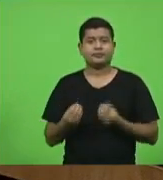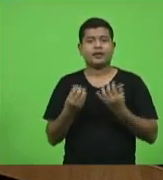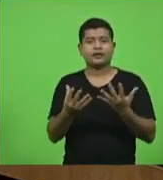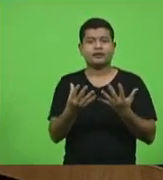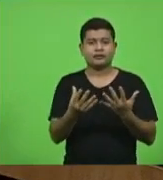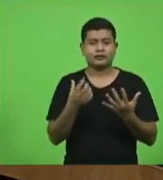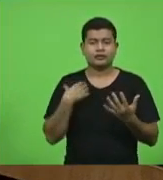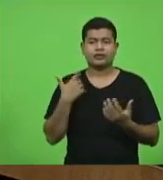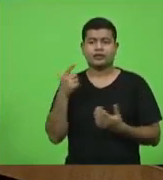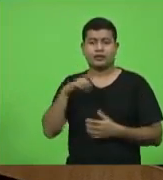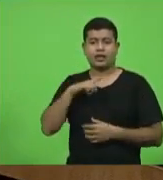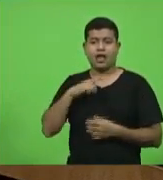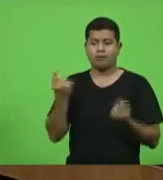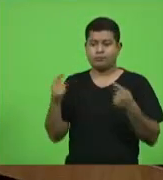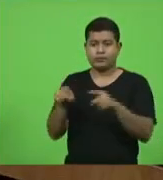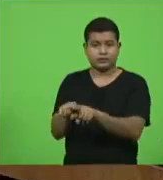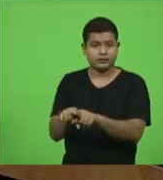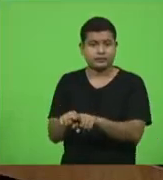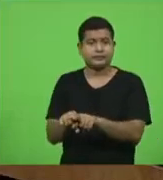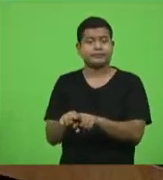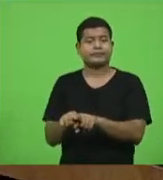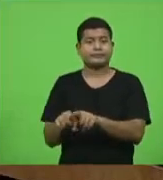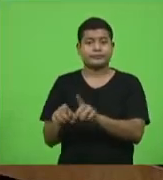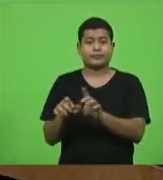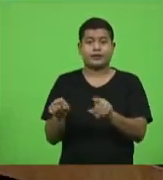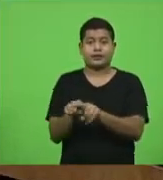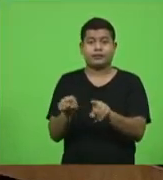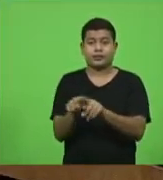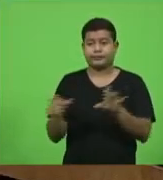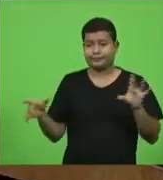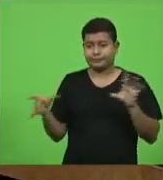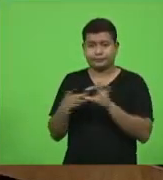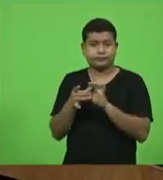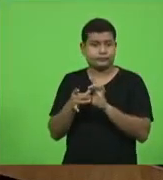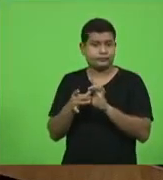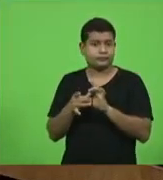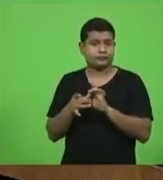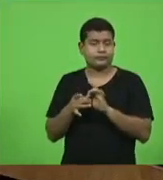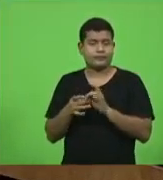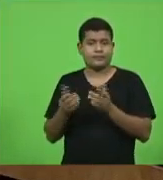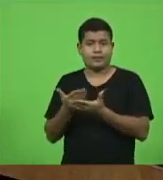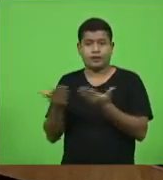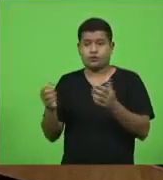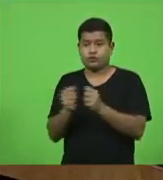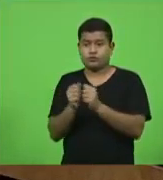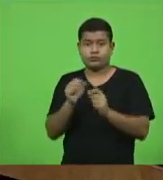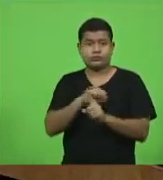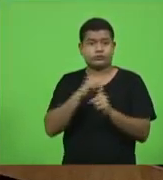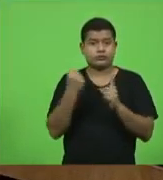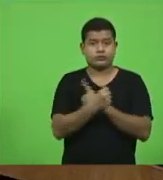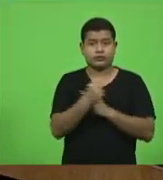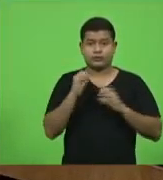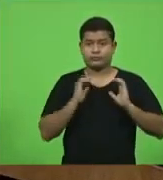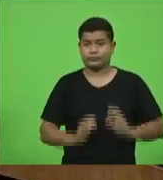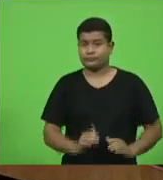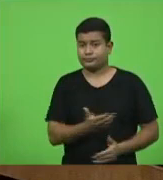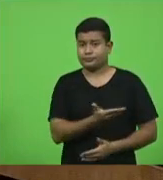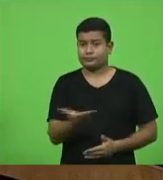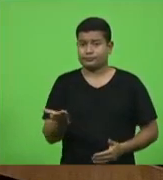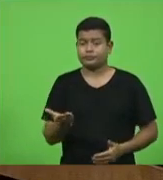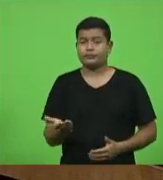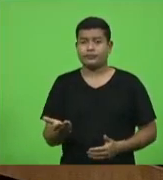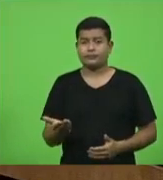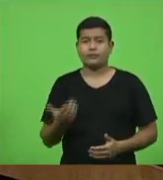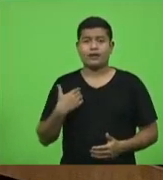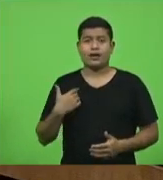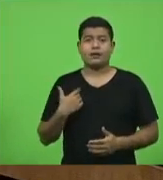parceria e alinhamento entre as esferas de governo e a sociedade civil no sentido de reduzirmos o índice